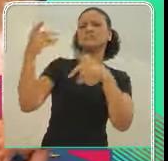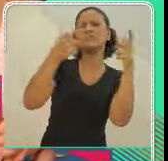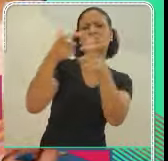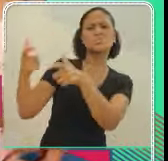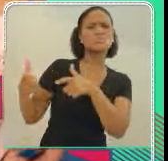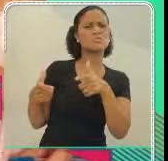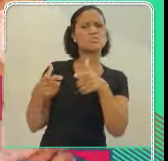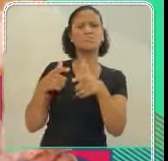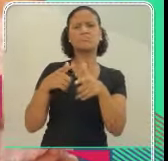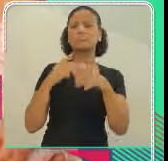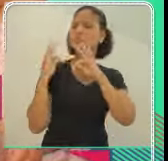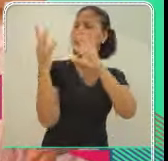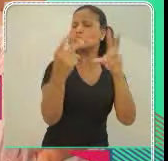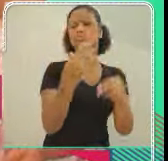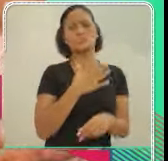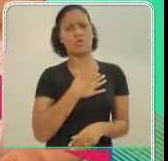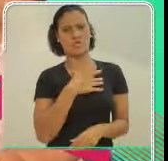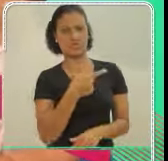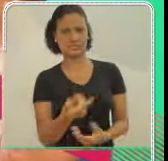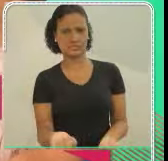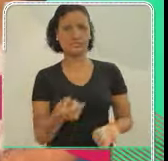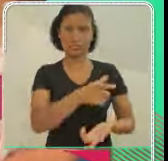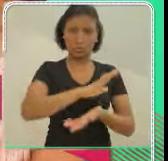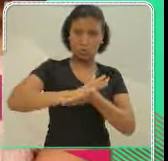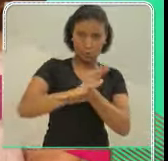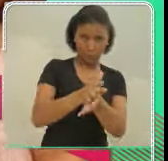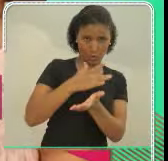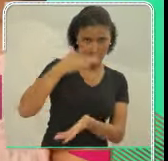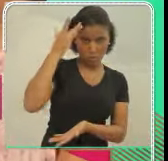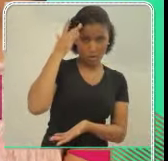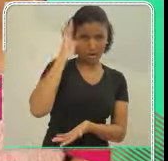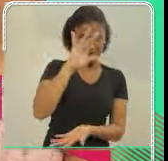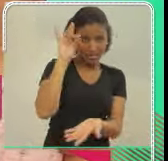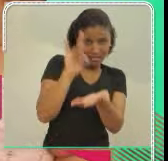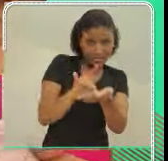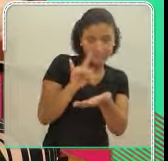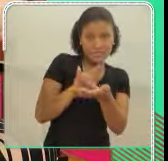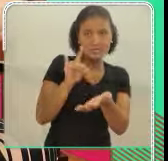dela seja assim. que ela vá nos lugares, que todo mundo goste.